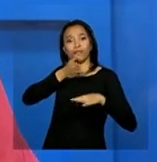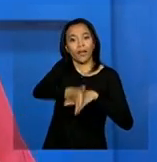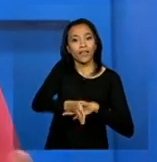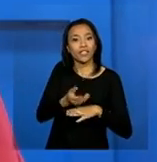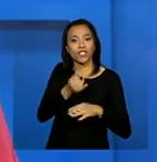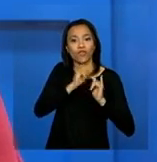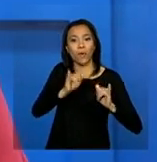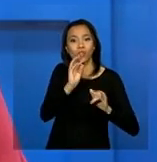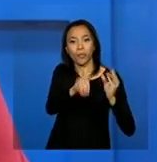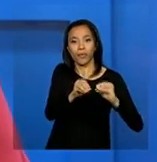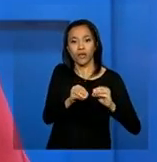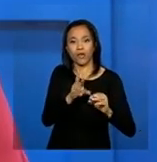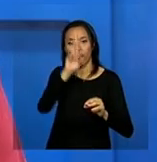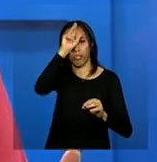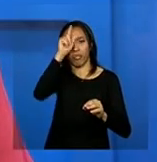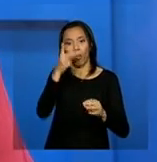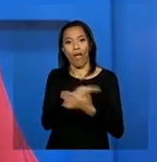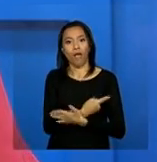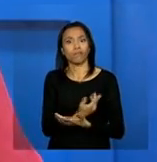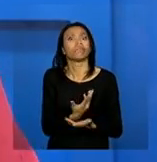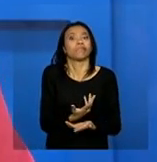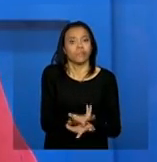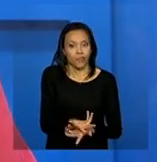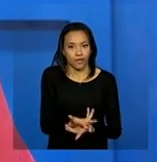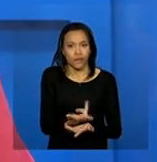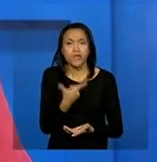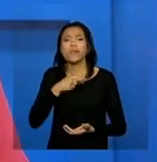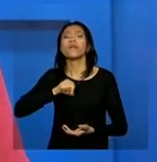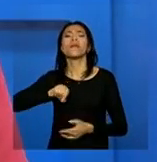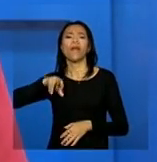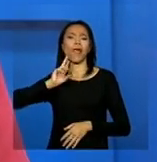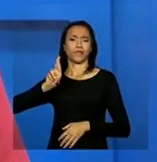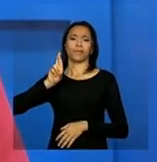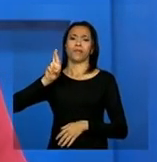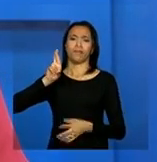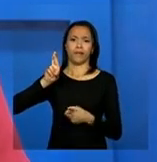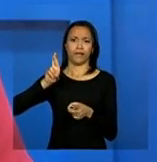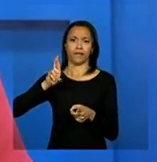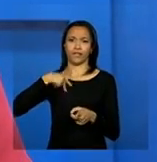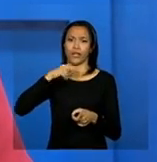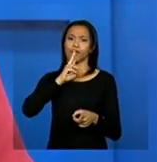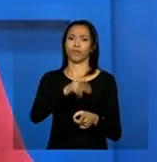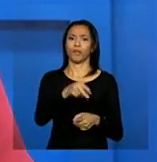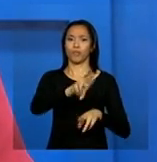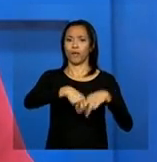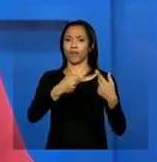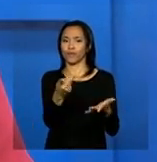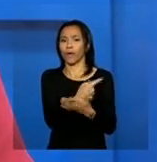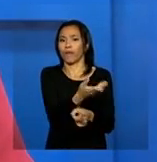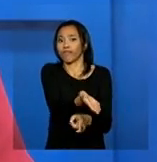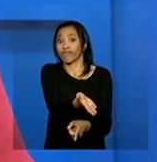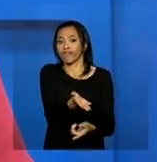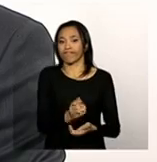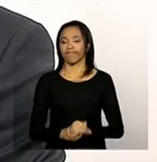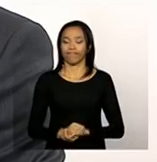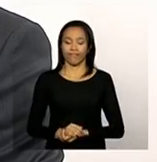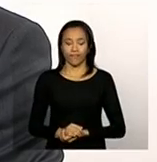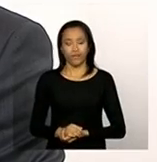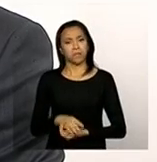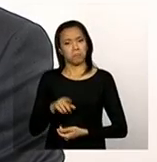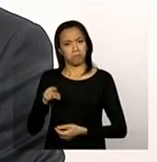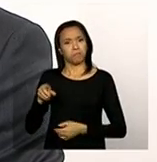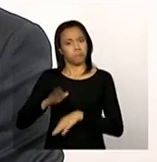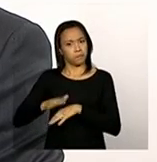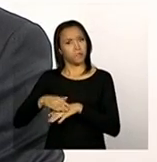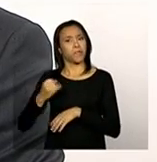esse dado não é correto, a quem cabe a responsabilidade de responder por isso? É muito importante o